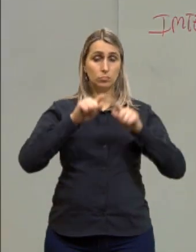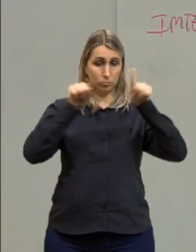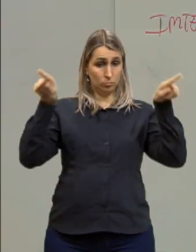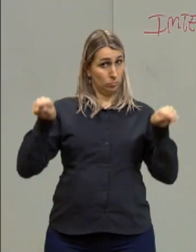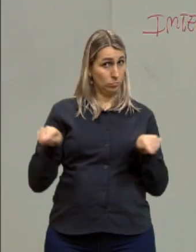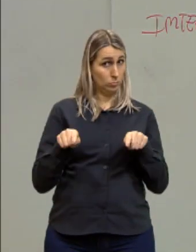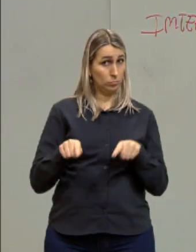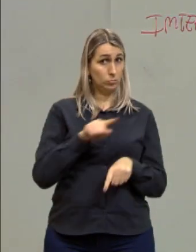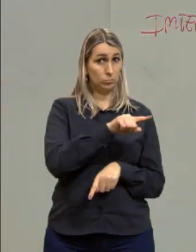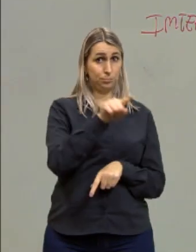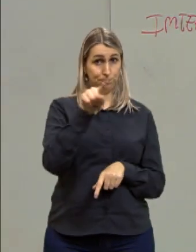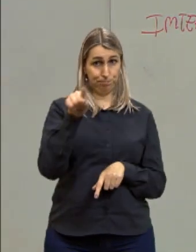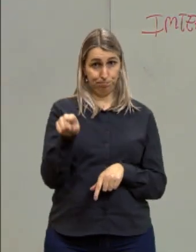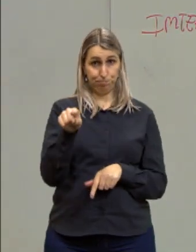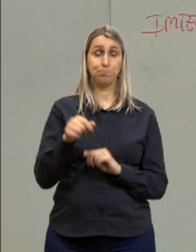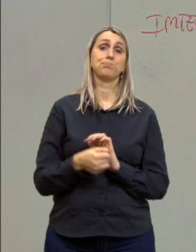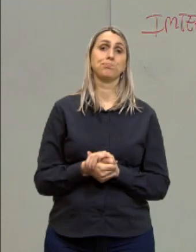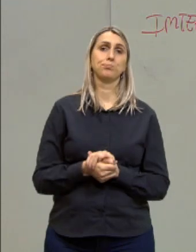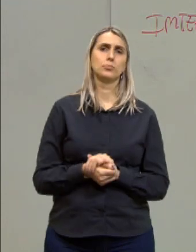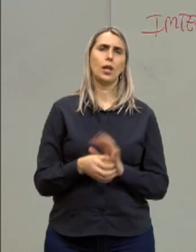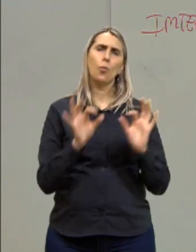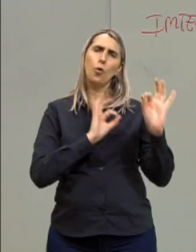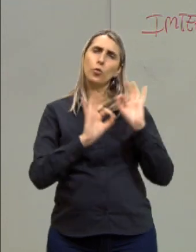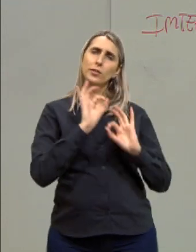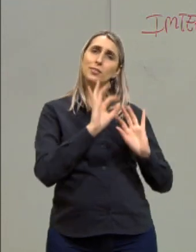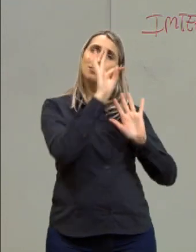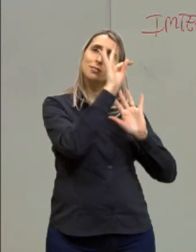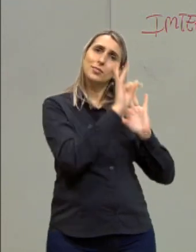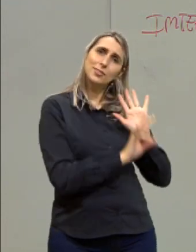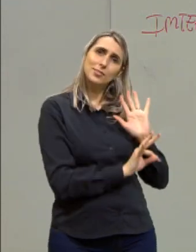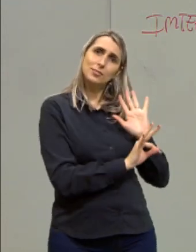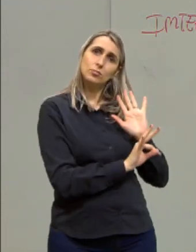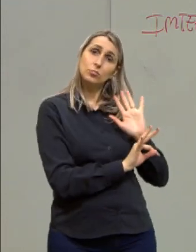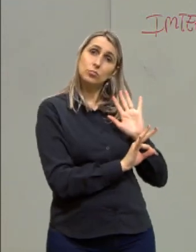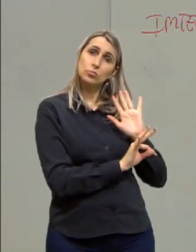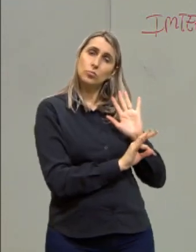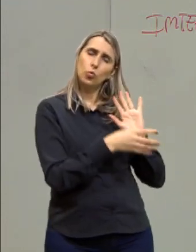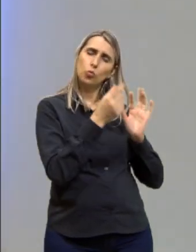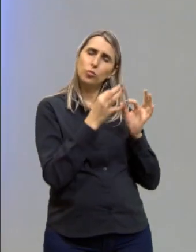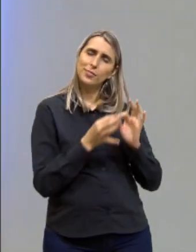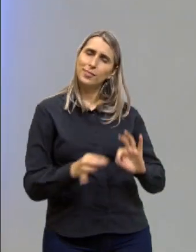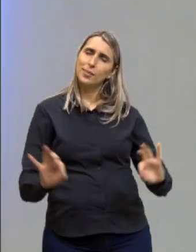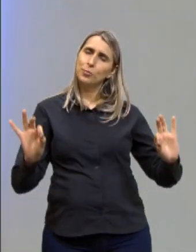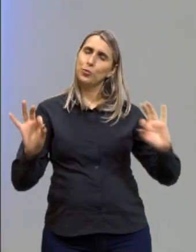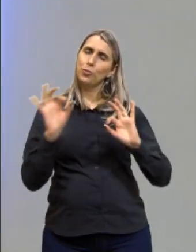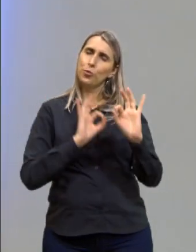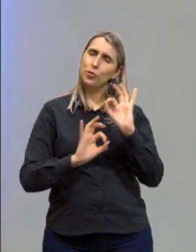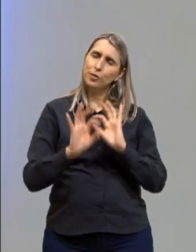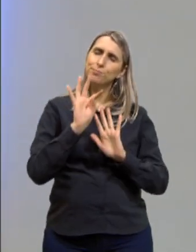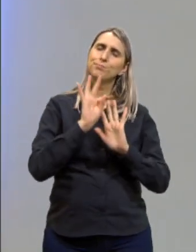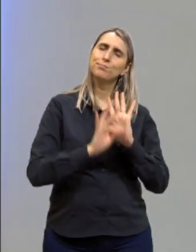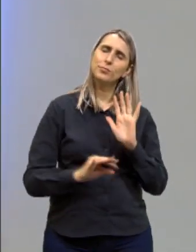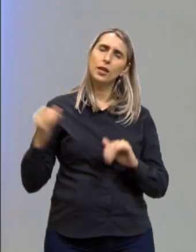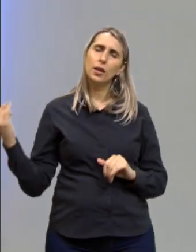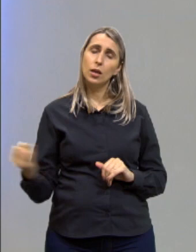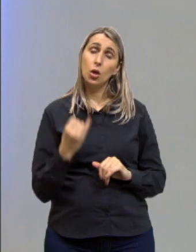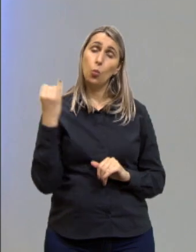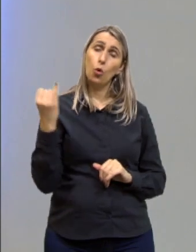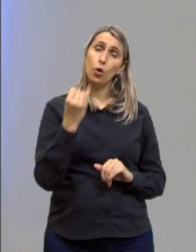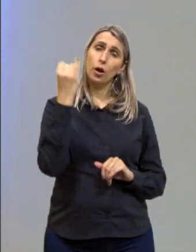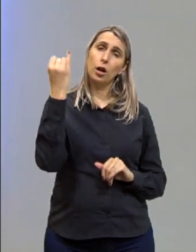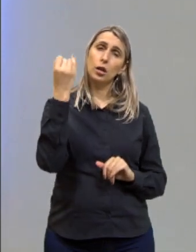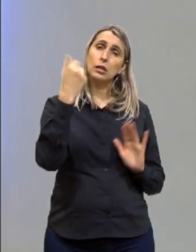vocês, é um projeto de texto, tá? Um simples projeto de texto que é necessário que ele